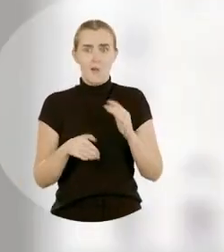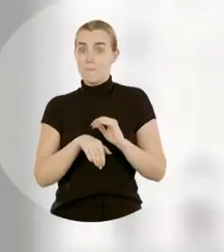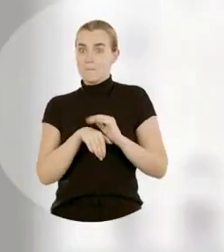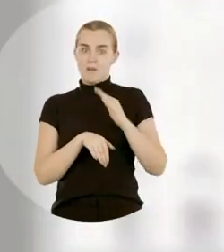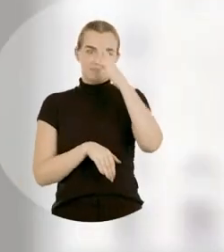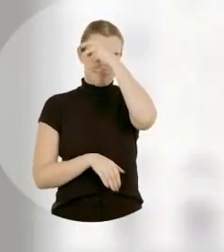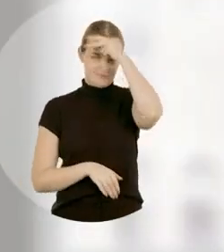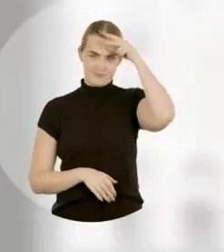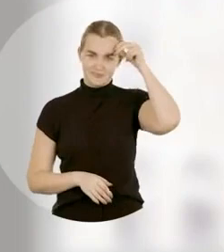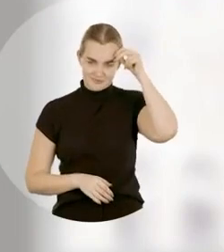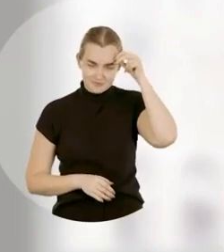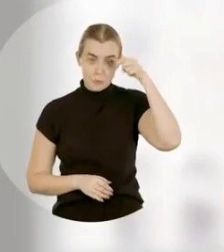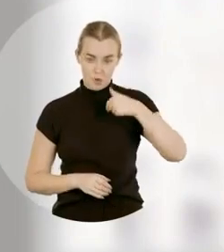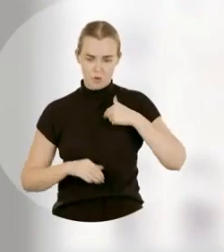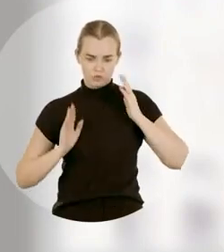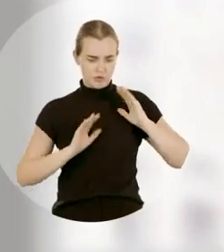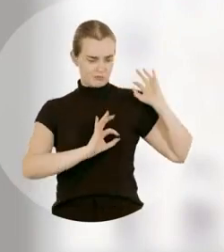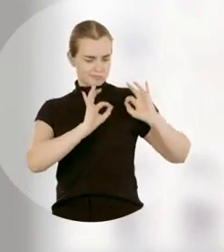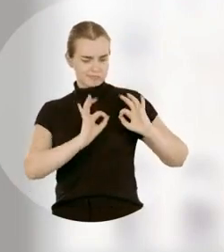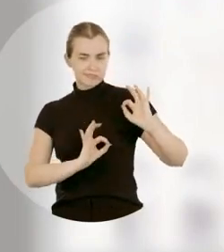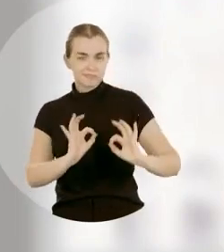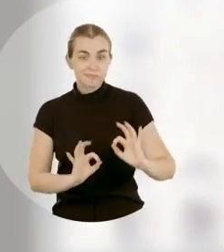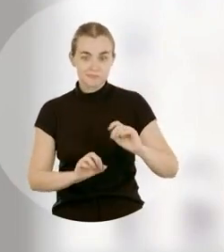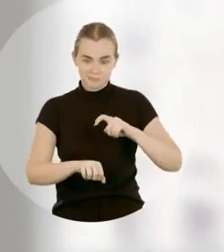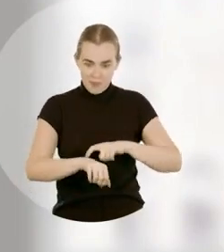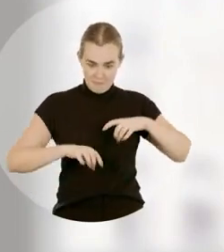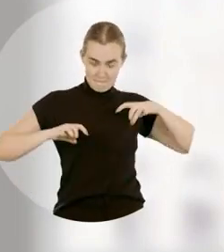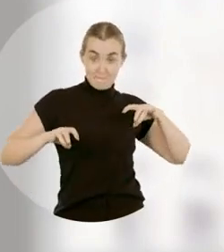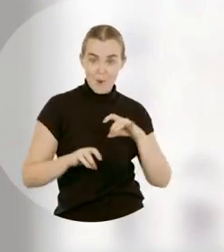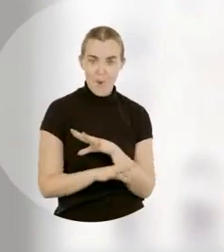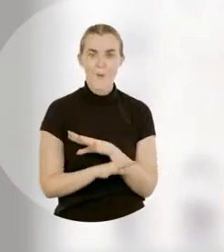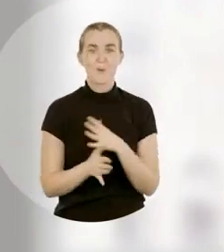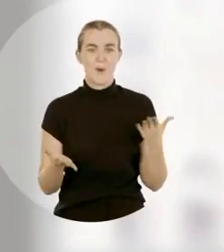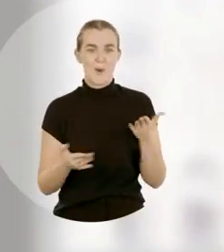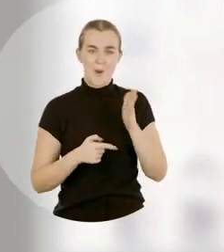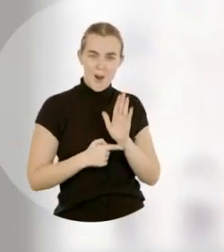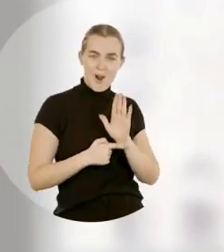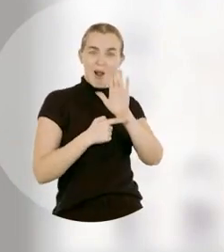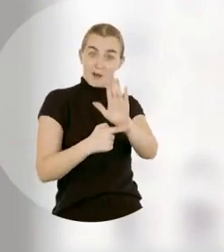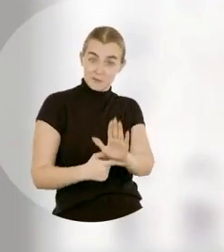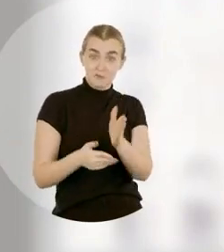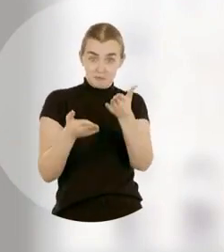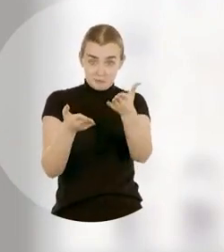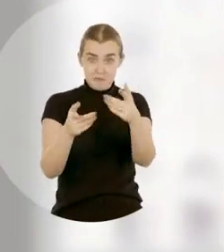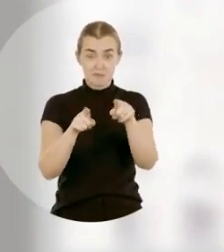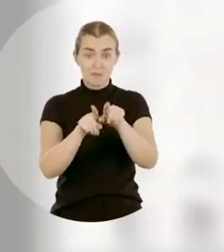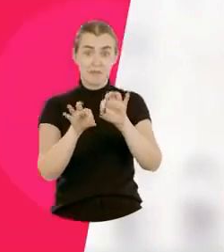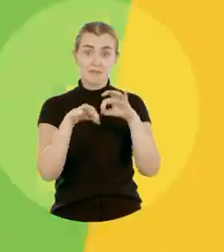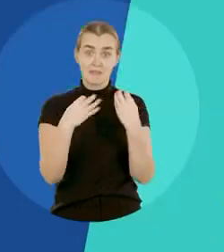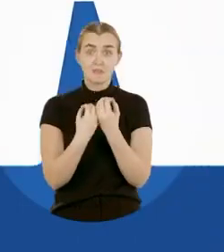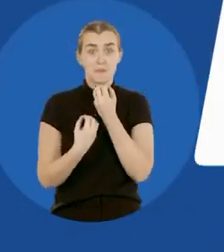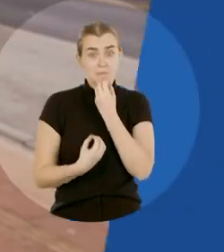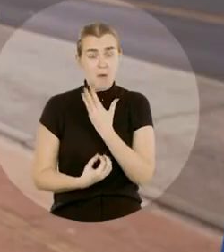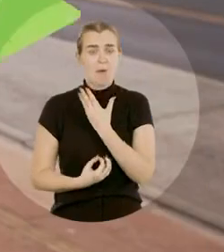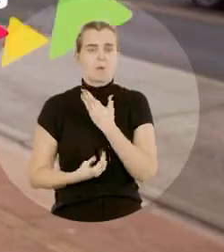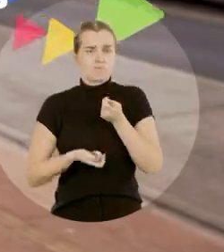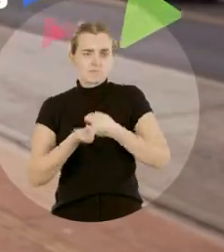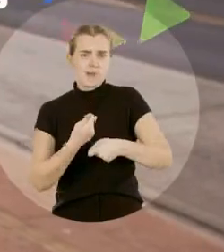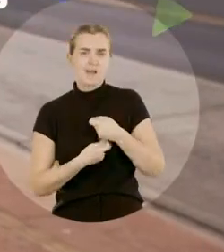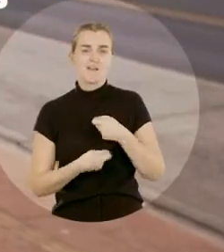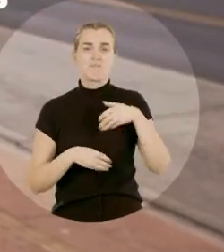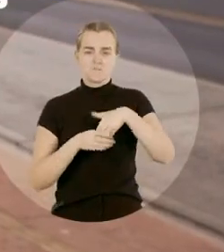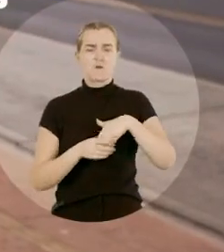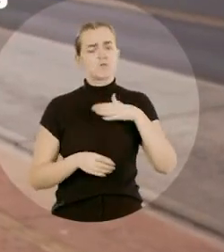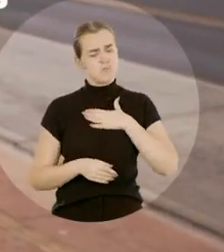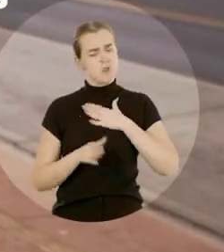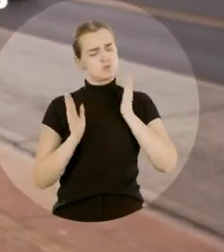prefeito. Eu me preparei para esse momento e estou pronto para oferecer a você e a sua família um bom governo. Meu voto vai para quem